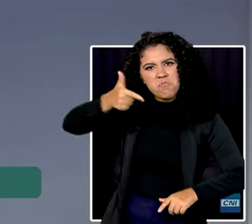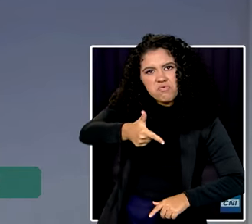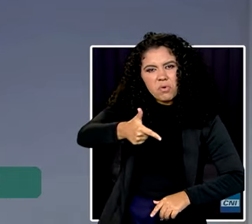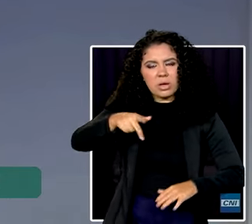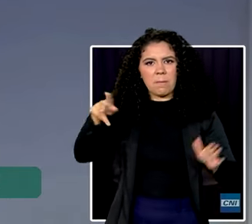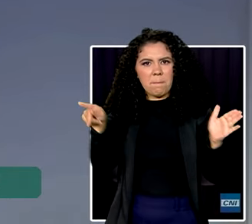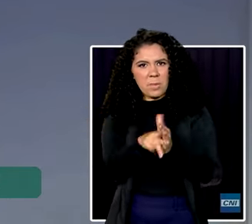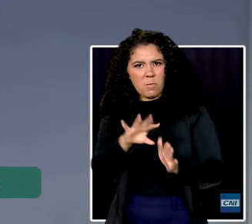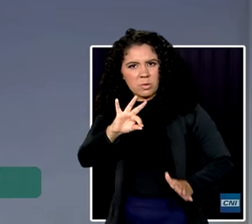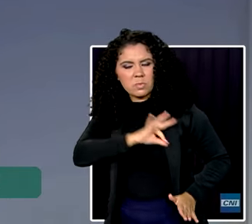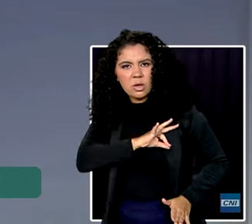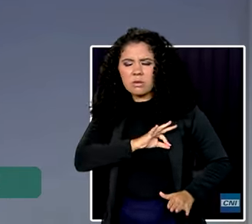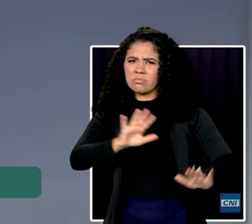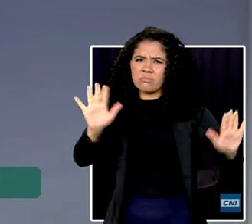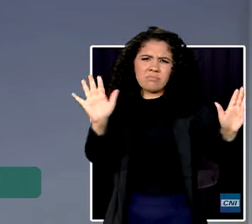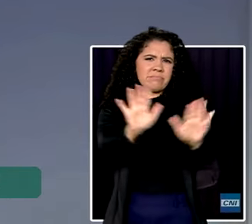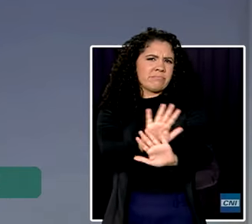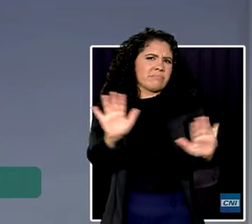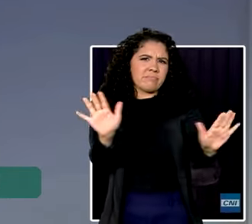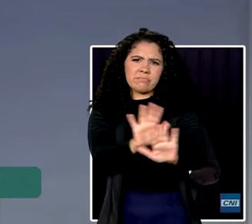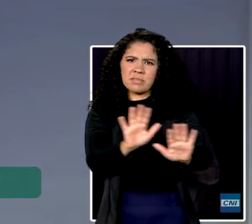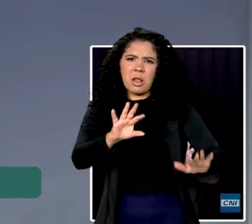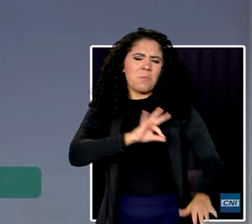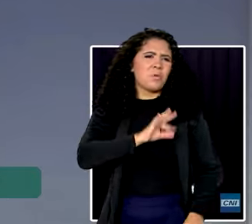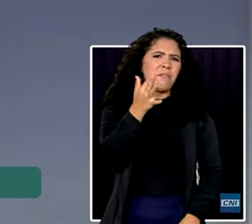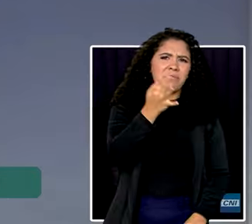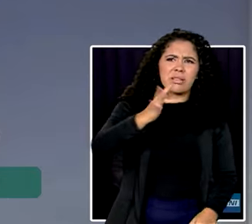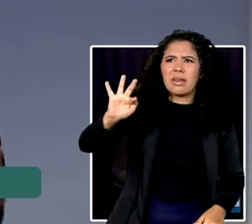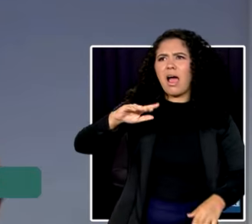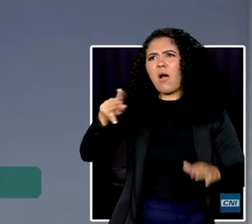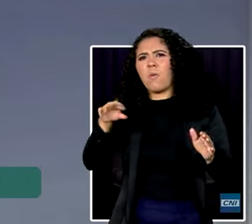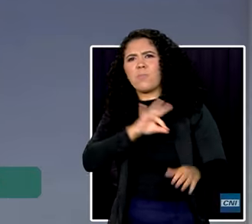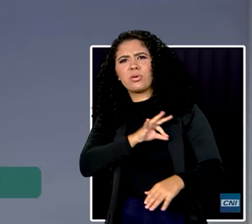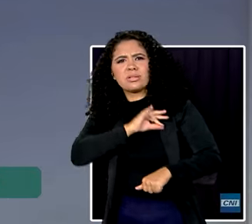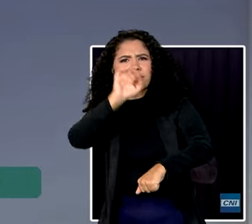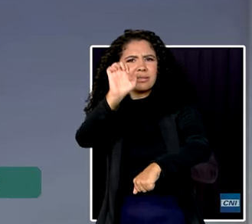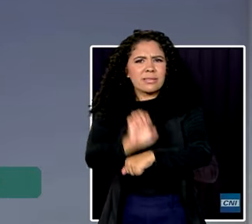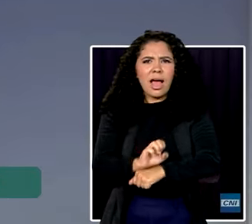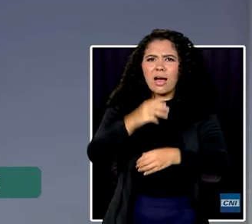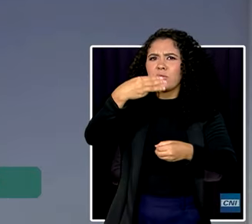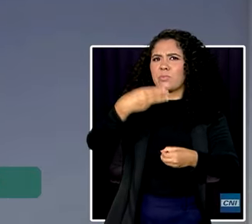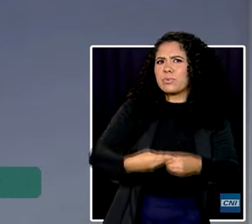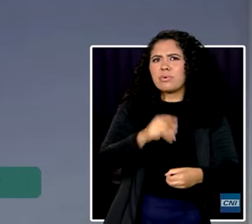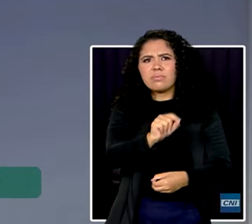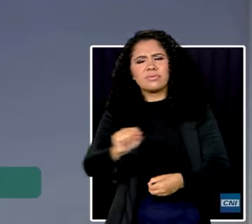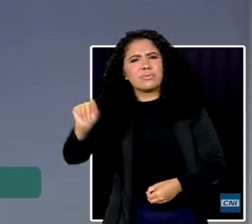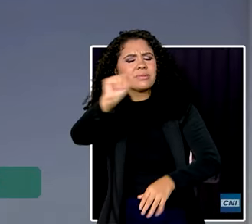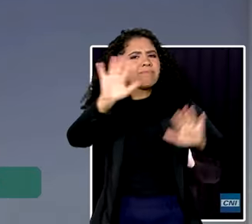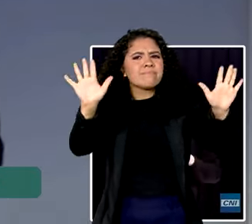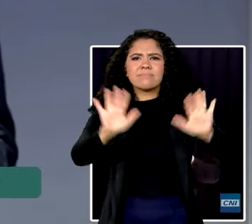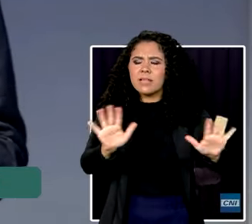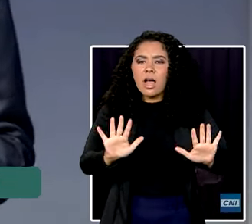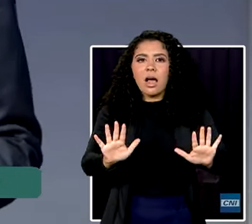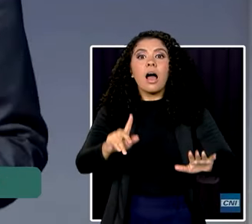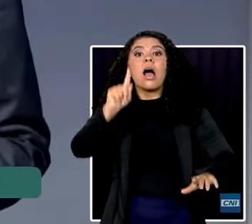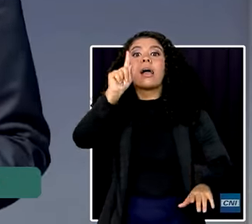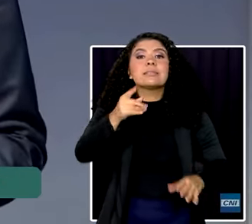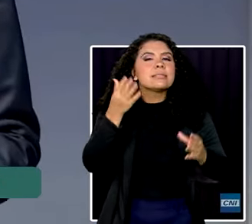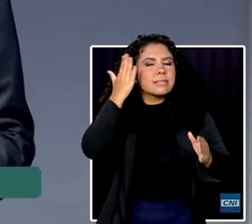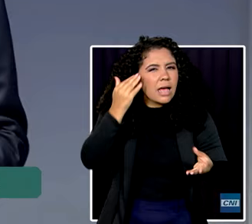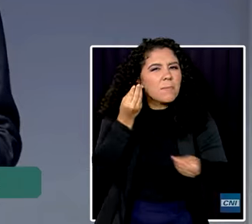polícias, das várias polícias federais, estaduais e mesmo municipais. Se faz, sobretudo, com